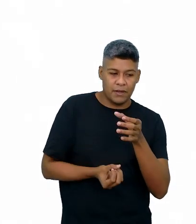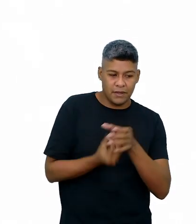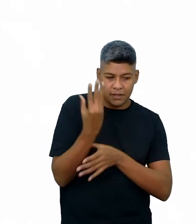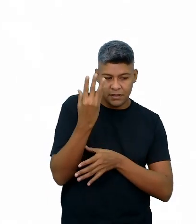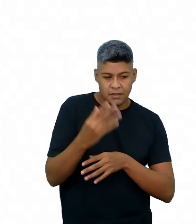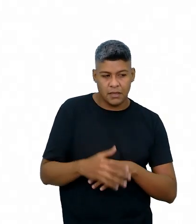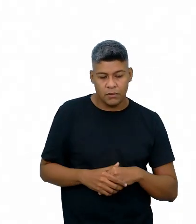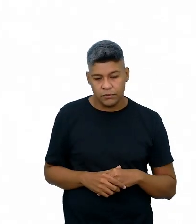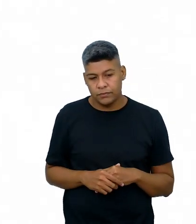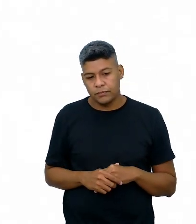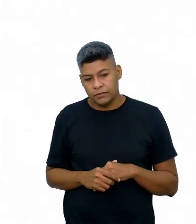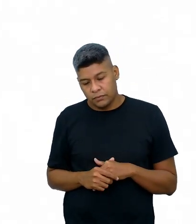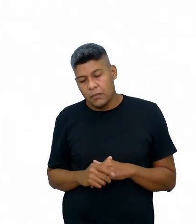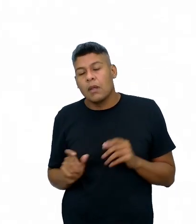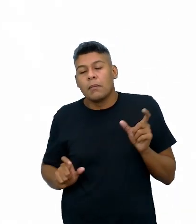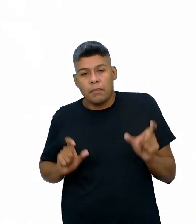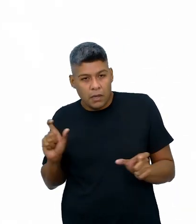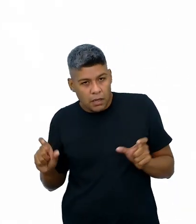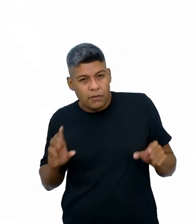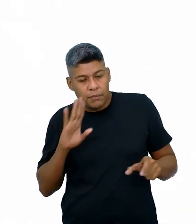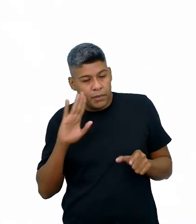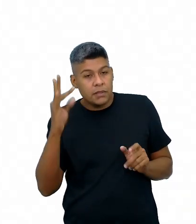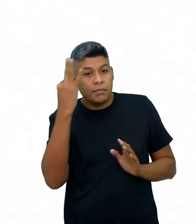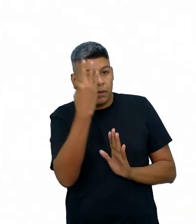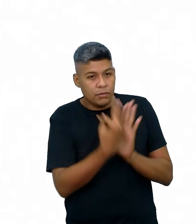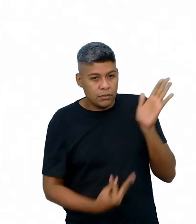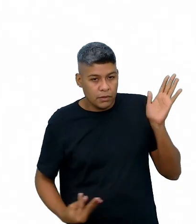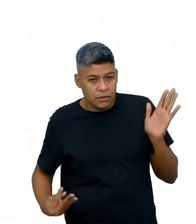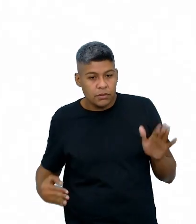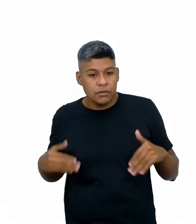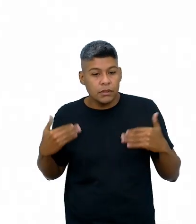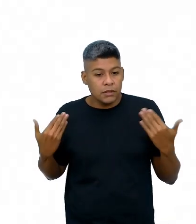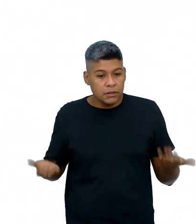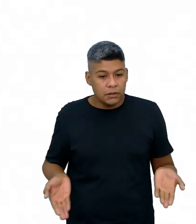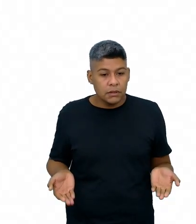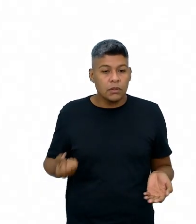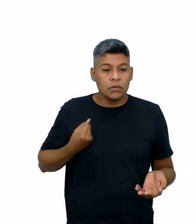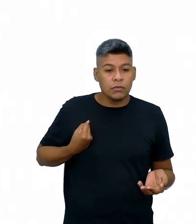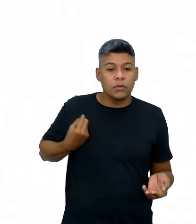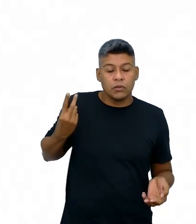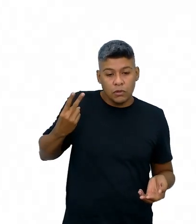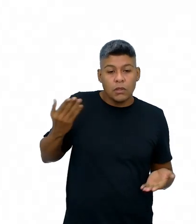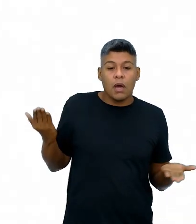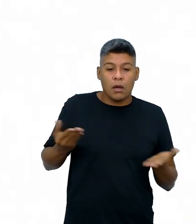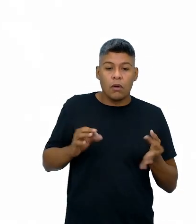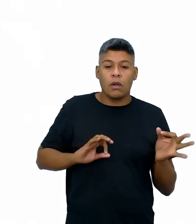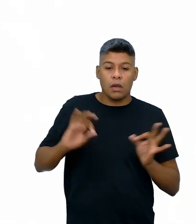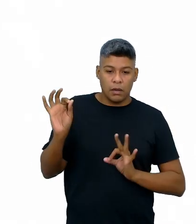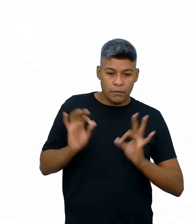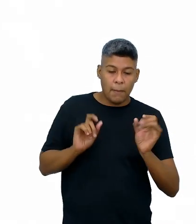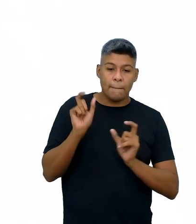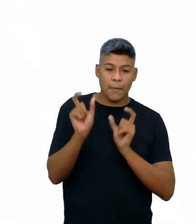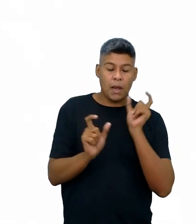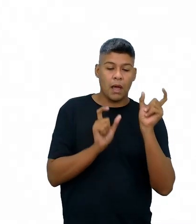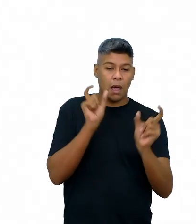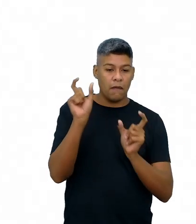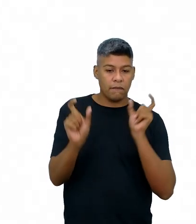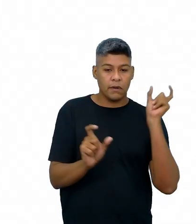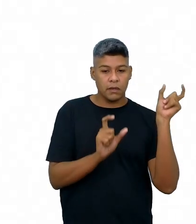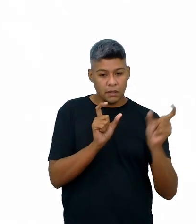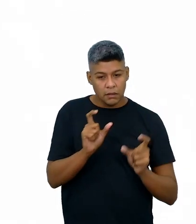né? Com as palavras-chave do texto. Então, olha lá, número 2. Agora, elabore uma nuvem de palavras,